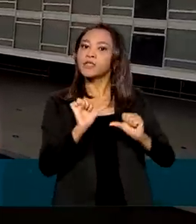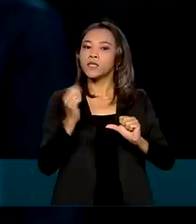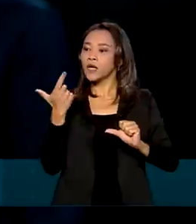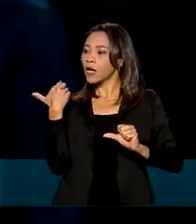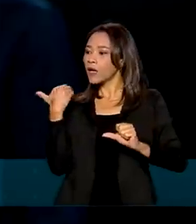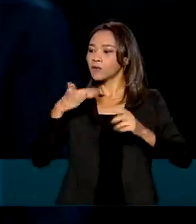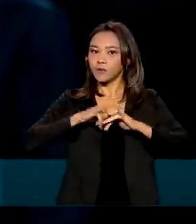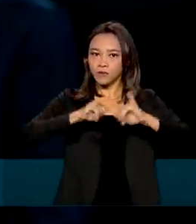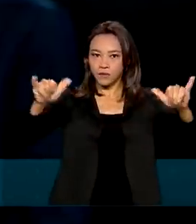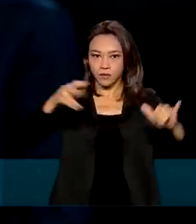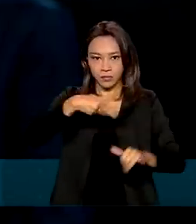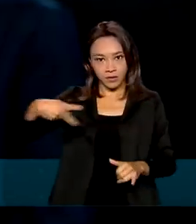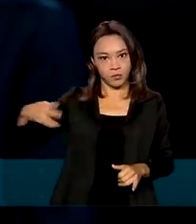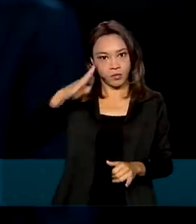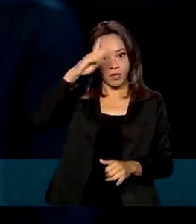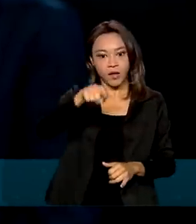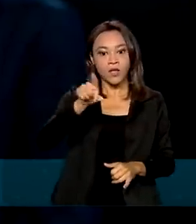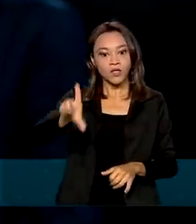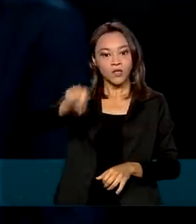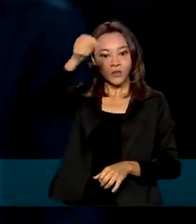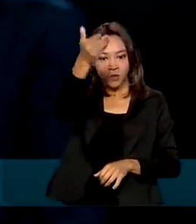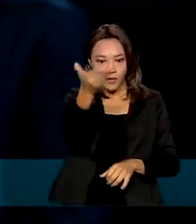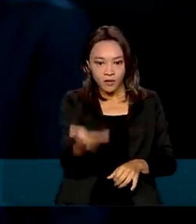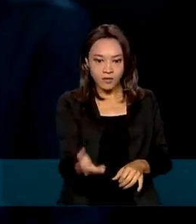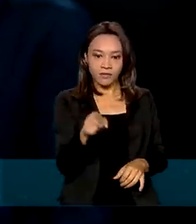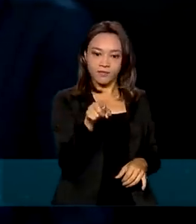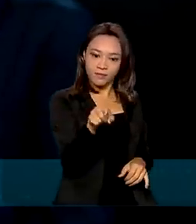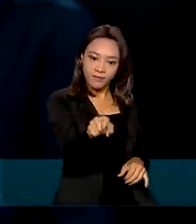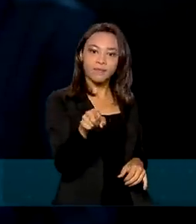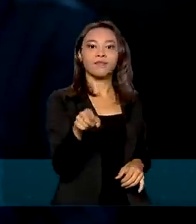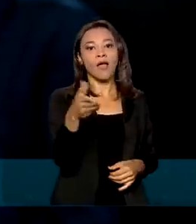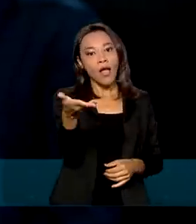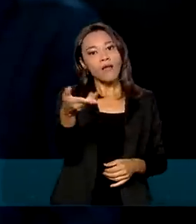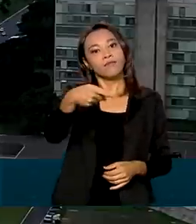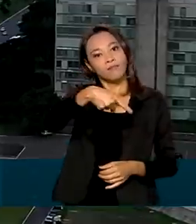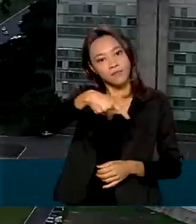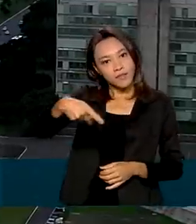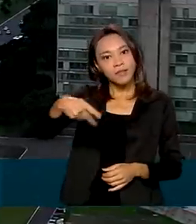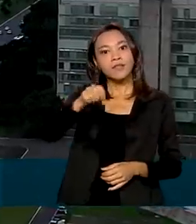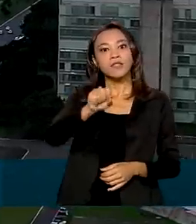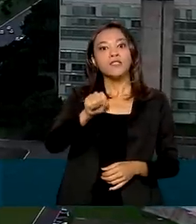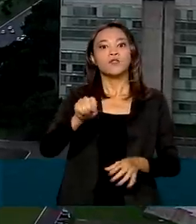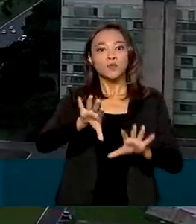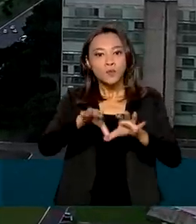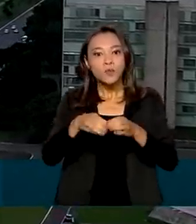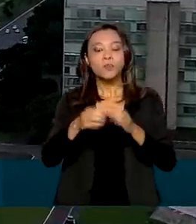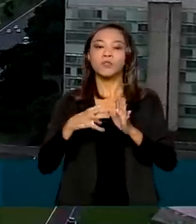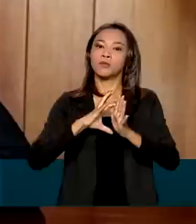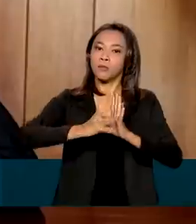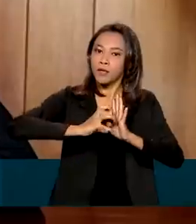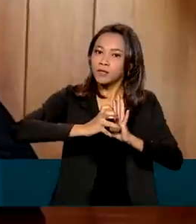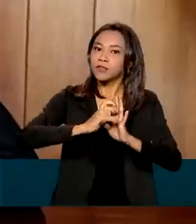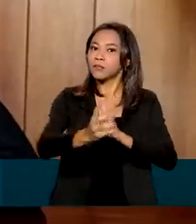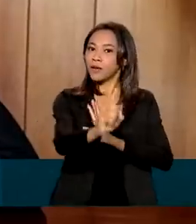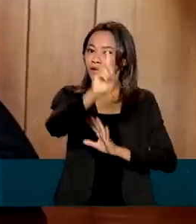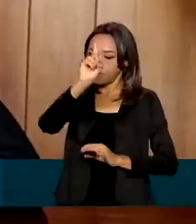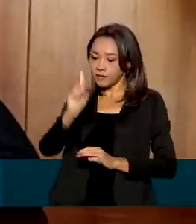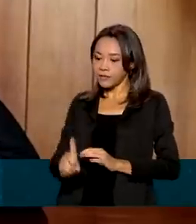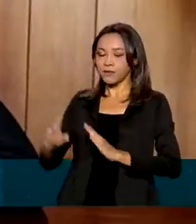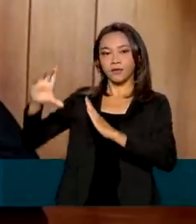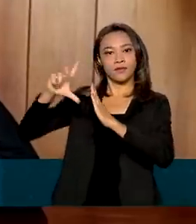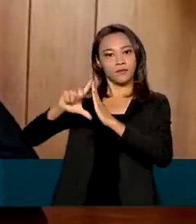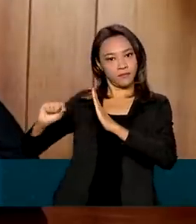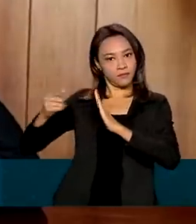Bolsonaro, está a nomeação do senador Ciro Nogueira, presidente do Progressistas, para a Casa Civil. É uma